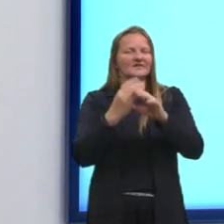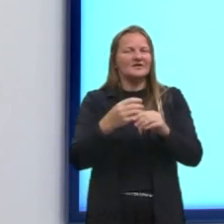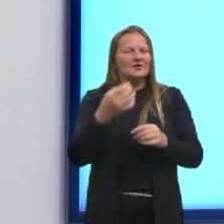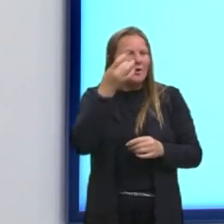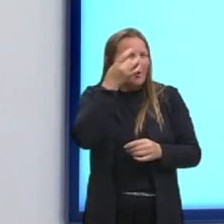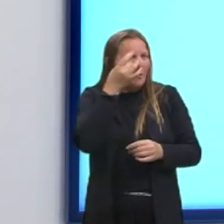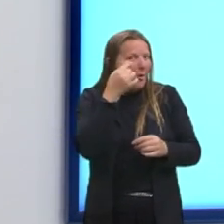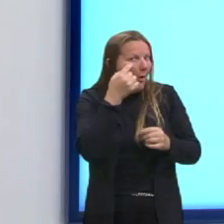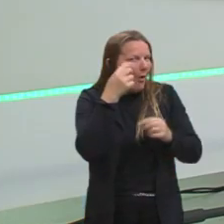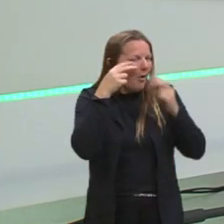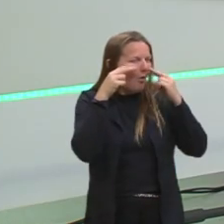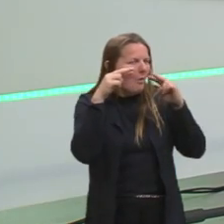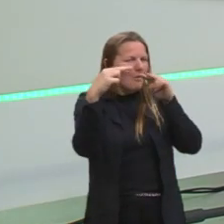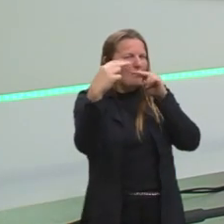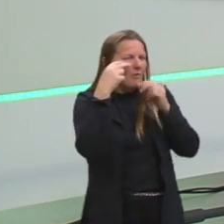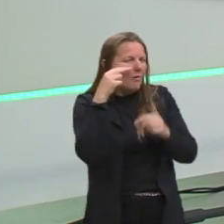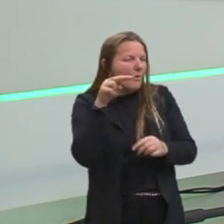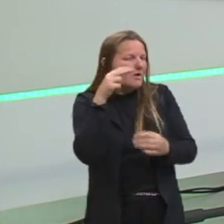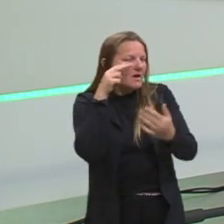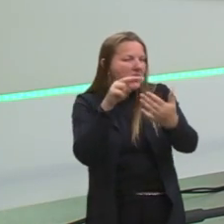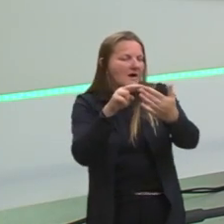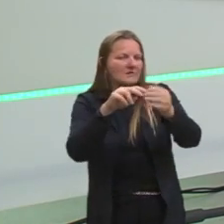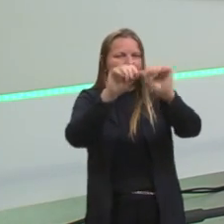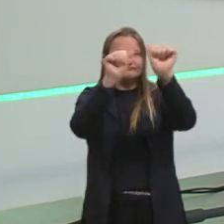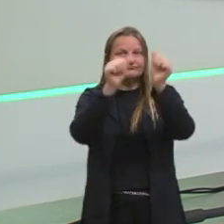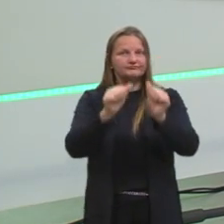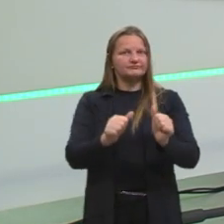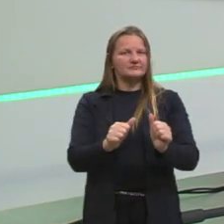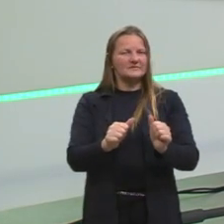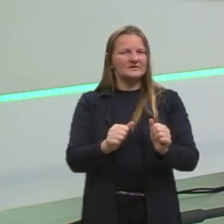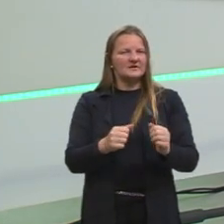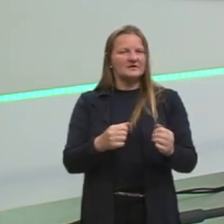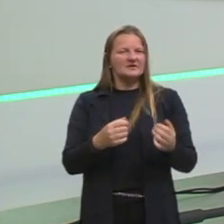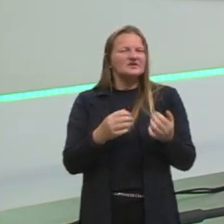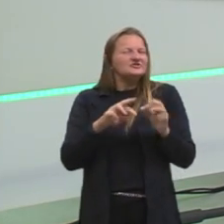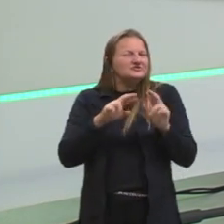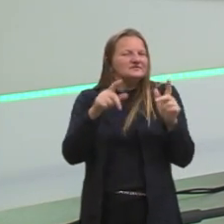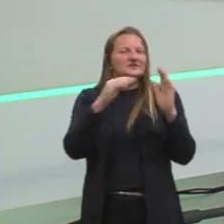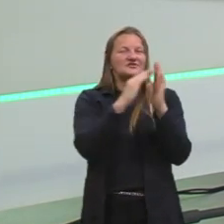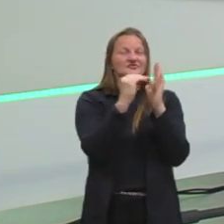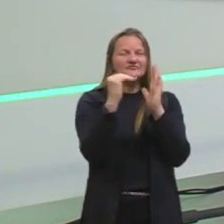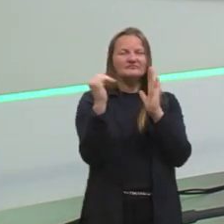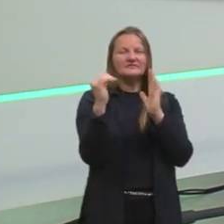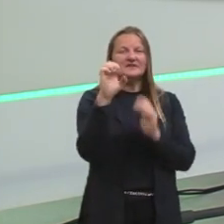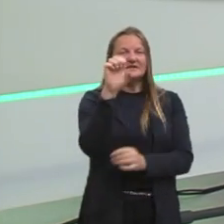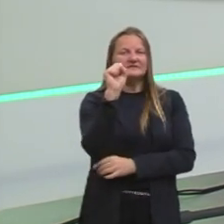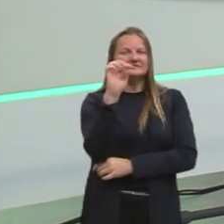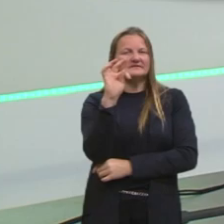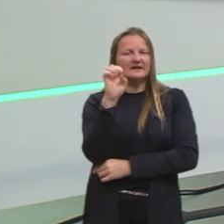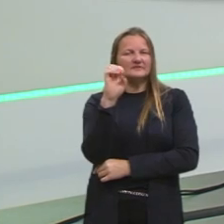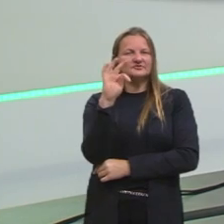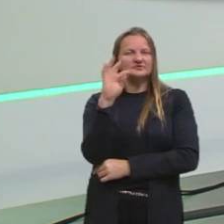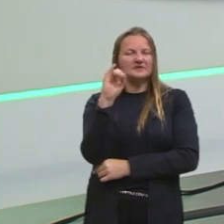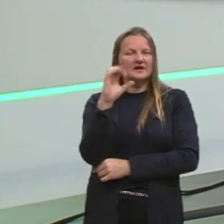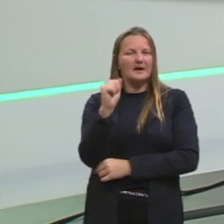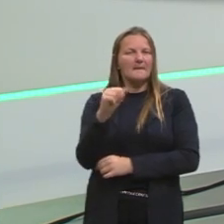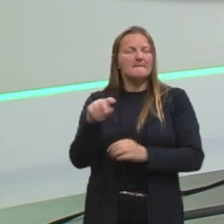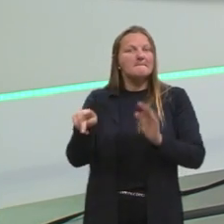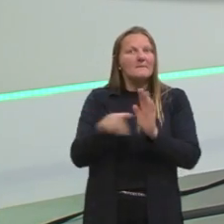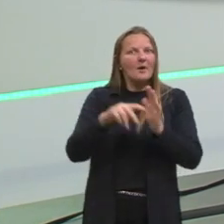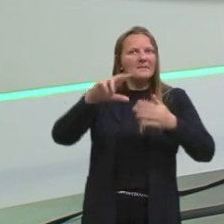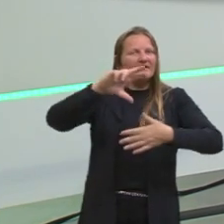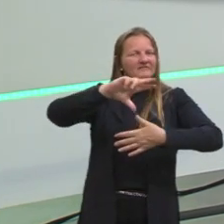de ter uma noção de uma estética que seja mais latina,